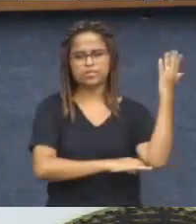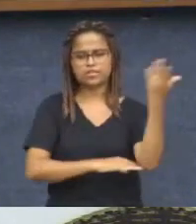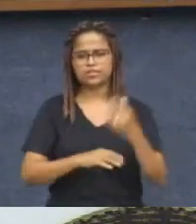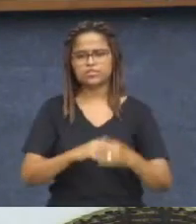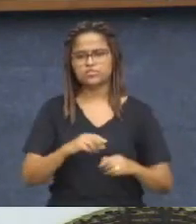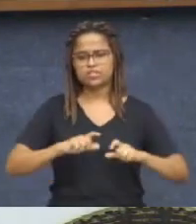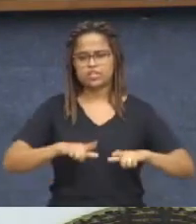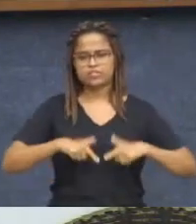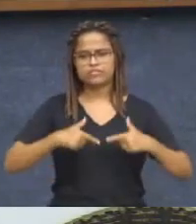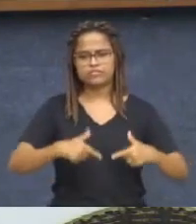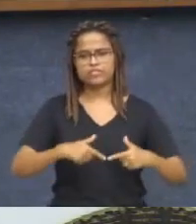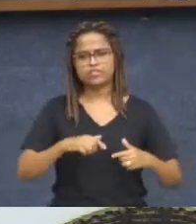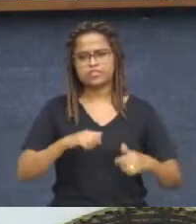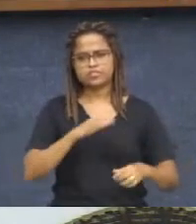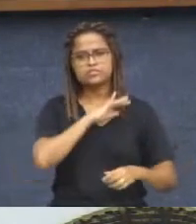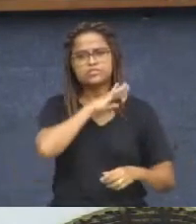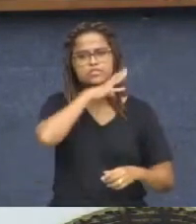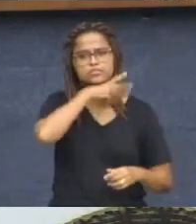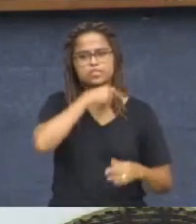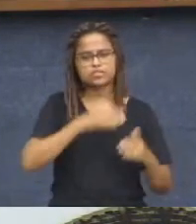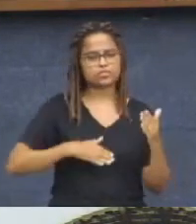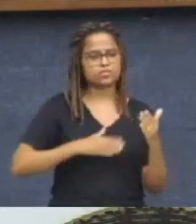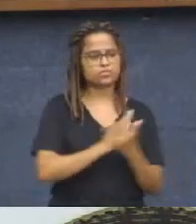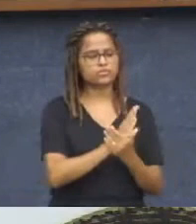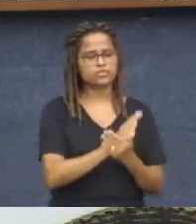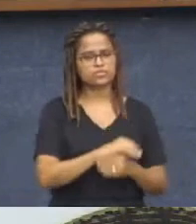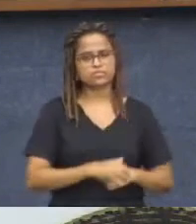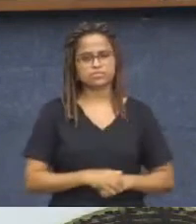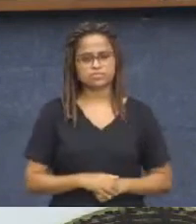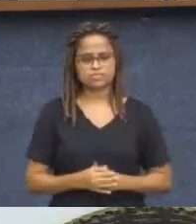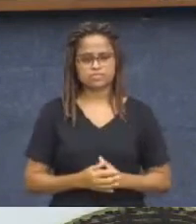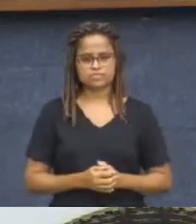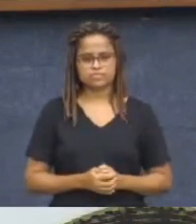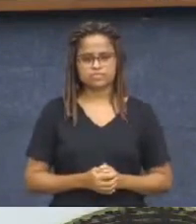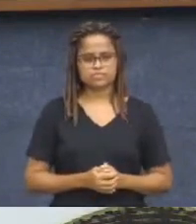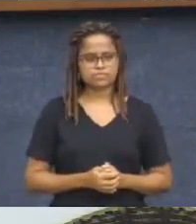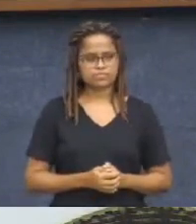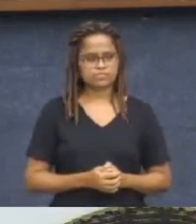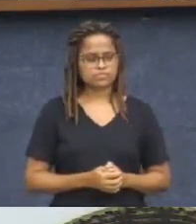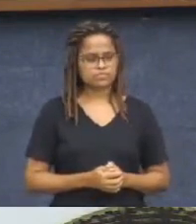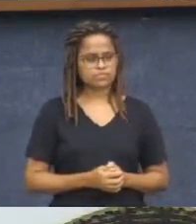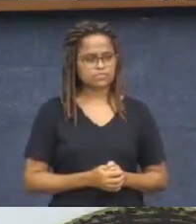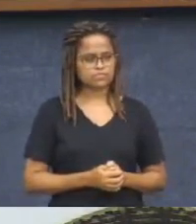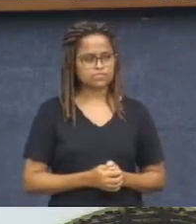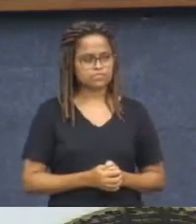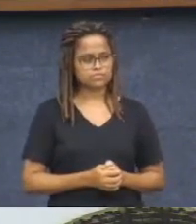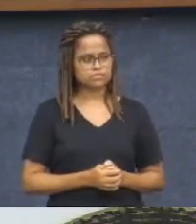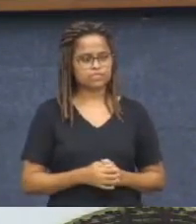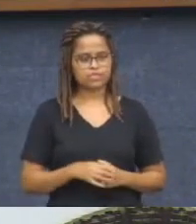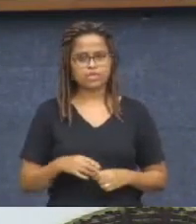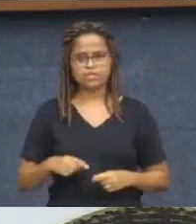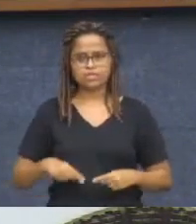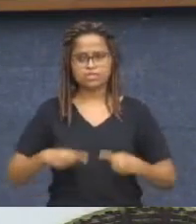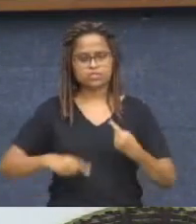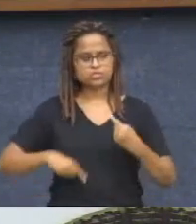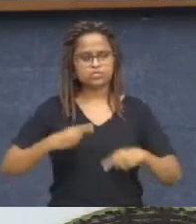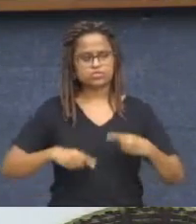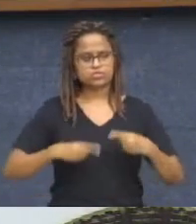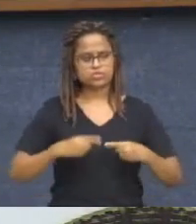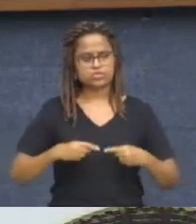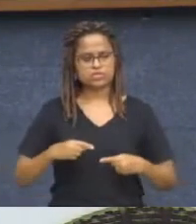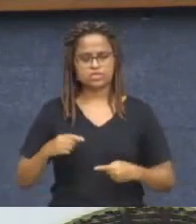urbana, pela aprovação. Em discussão, para discutir, vereador Braulio Lara, Partido Novo.